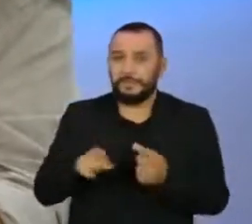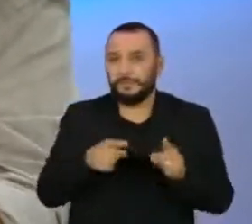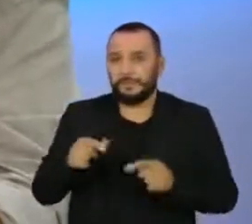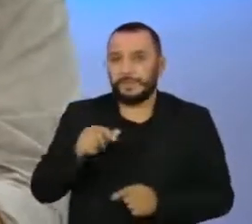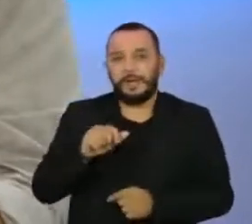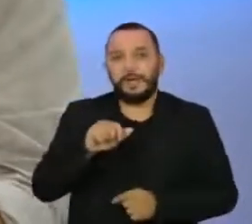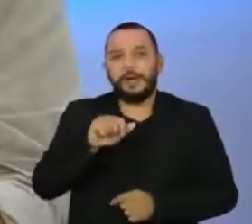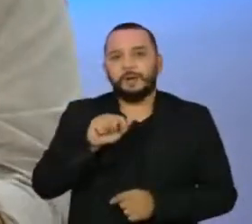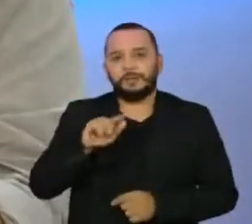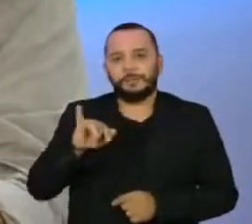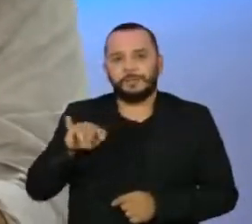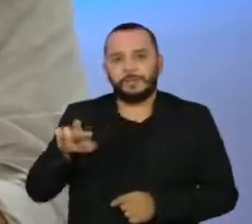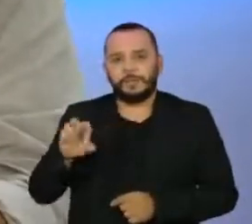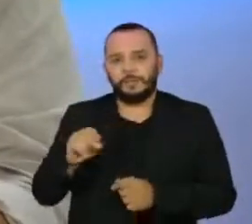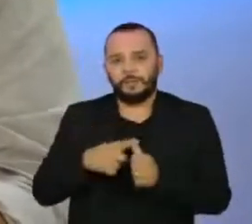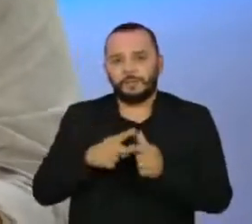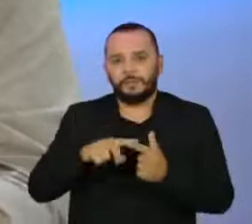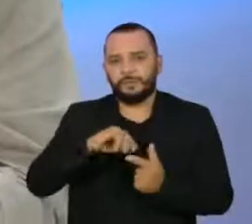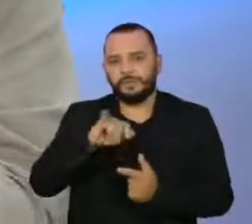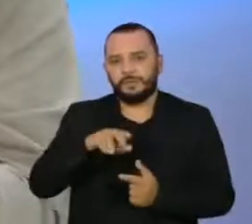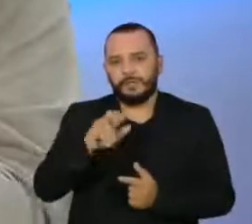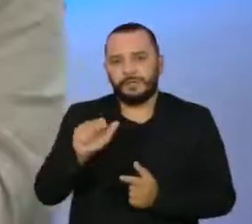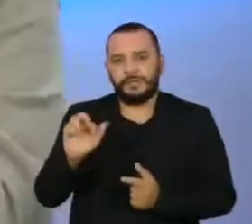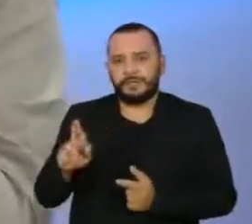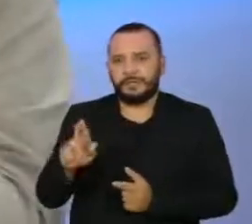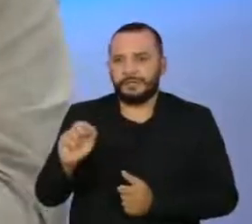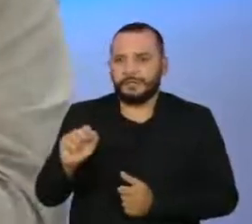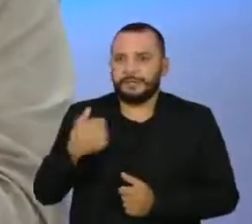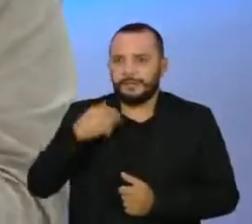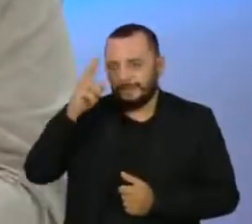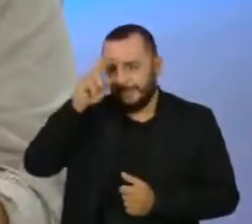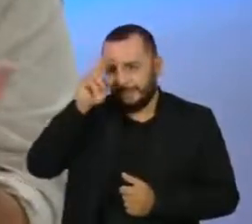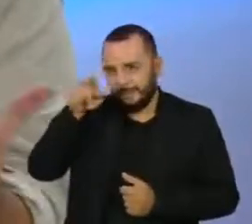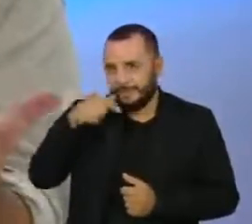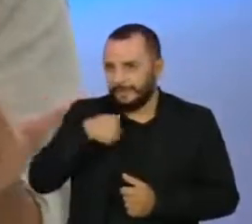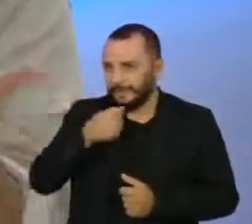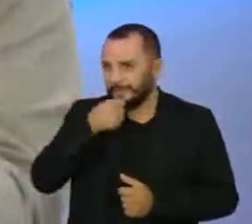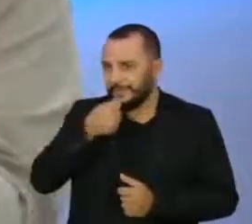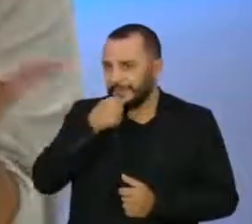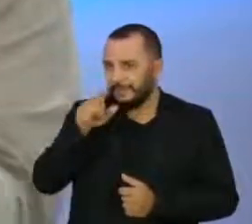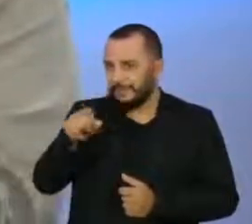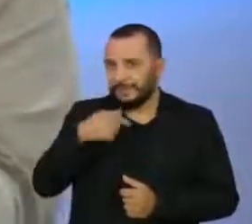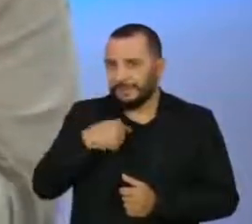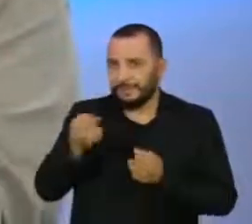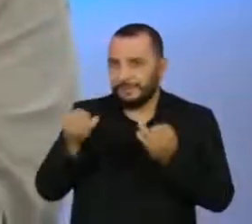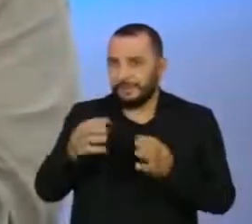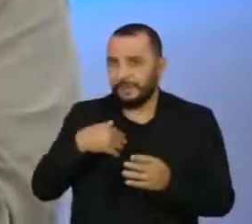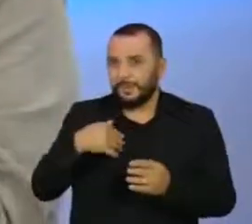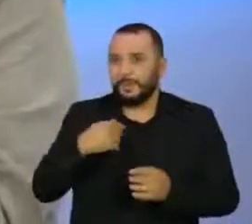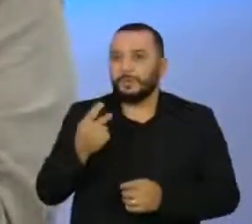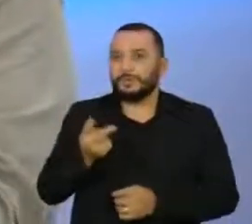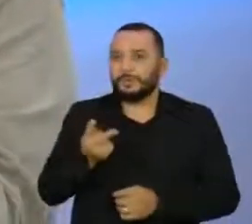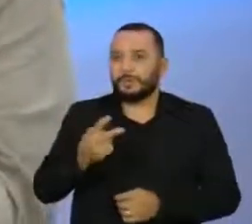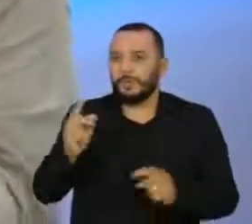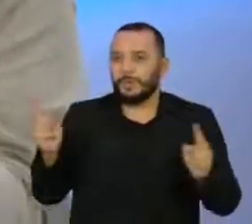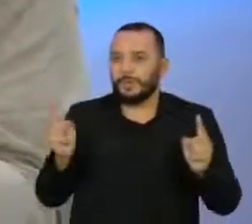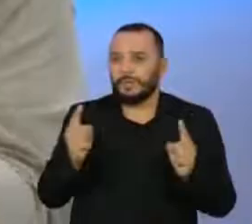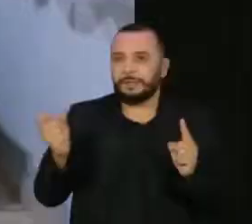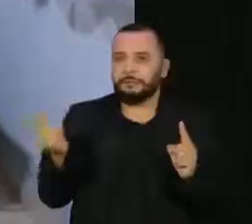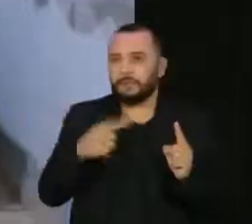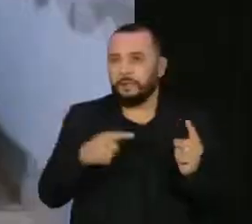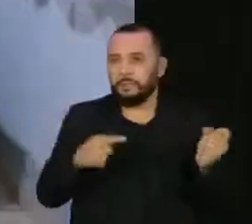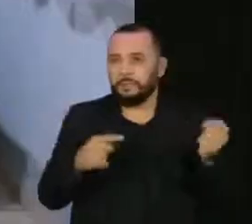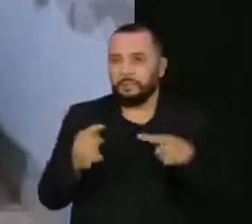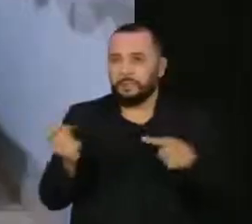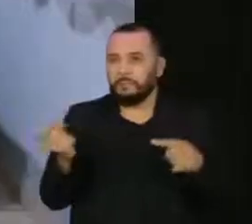Argemiro Patrocínio e seu Jair do Cavaquinho. E eu lembro uma vez que eu te entrevistei, você contava que os dois ficavam se atacando mutuamente, um